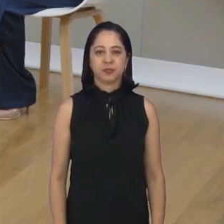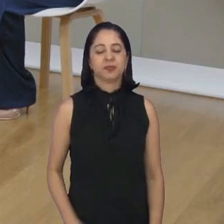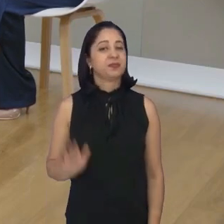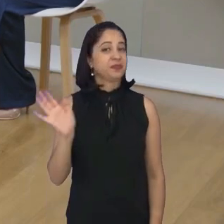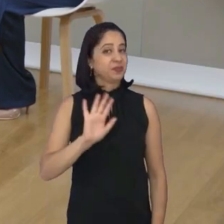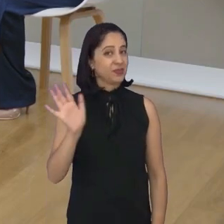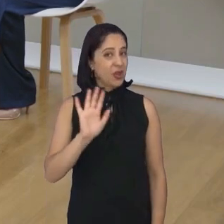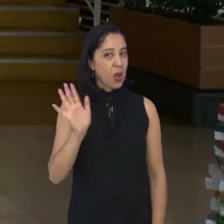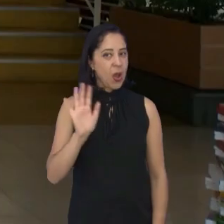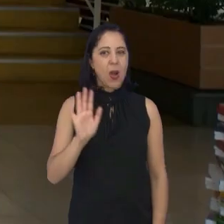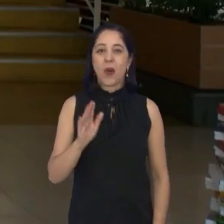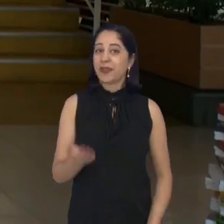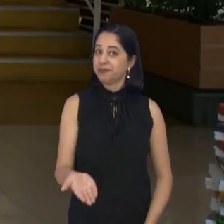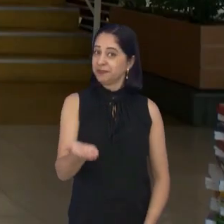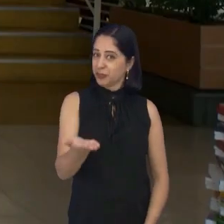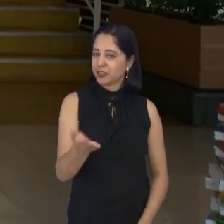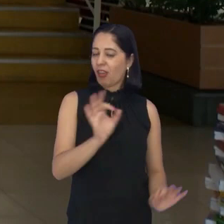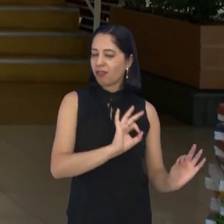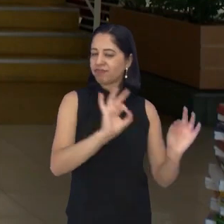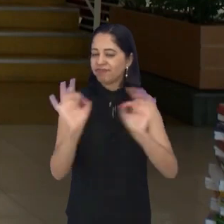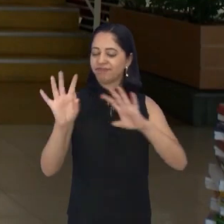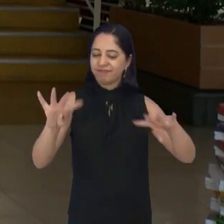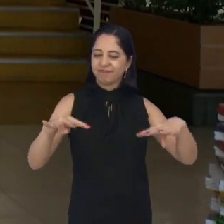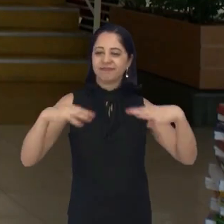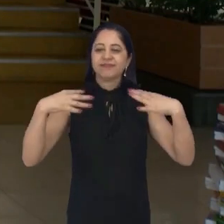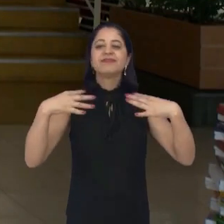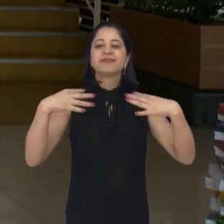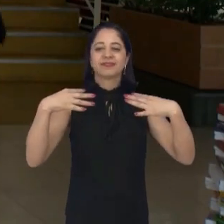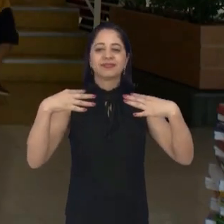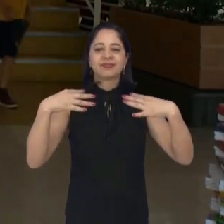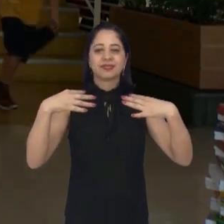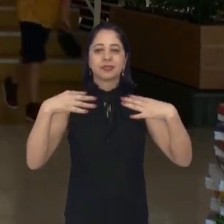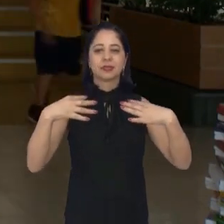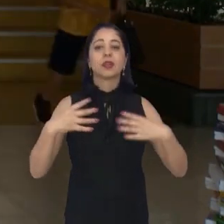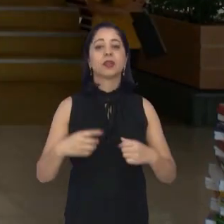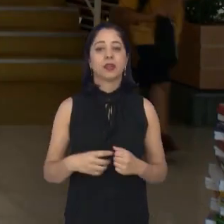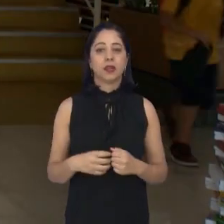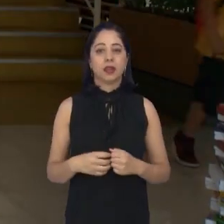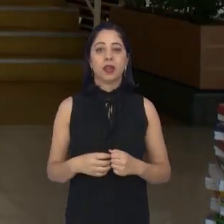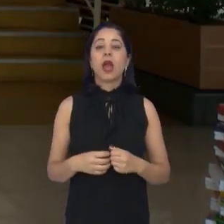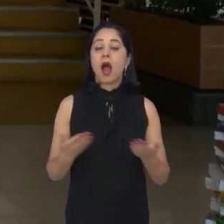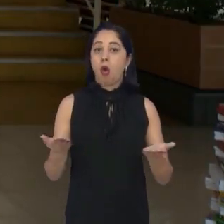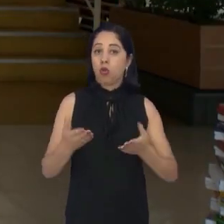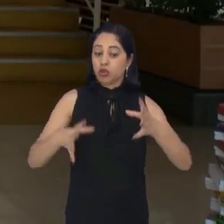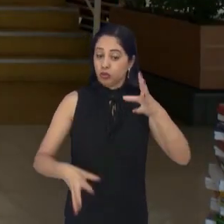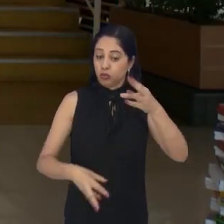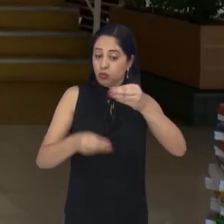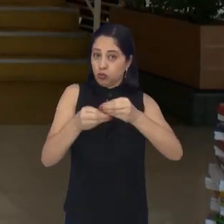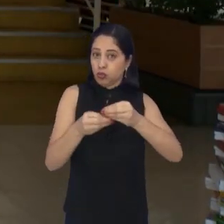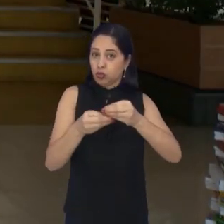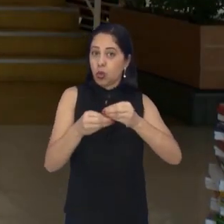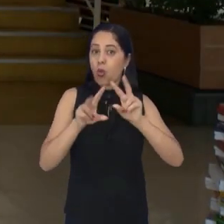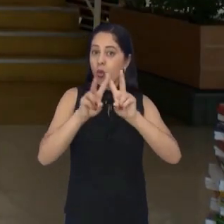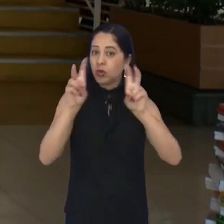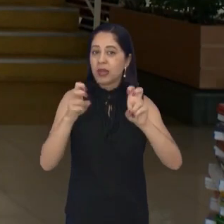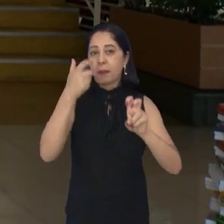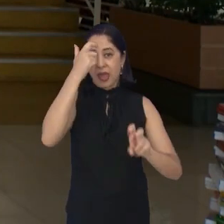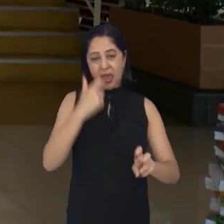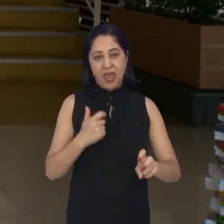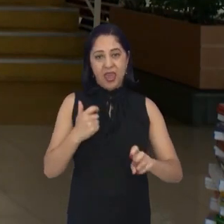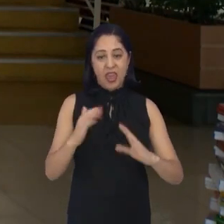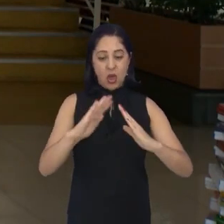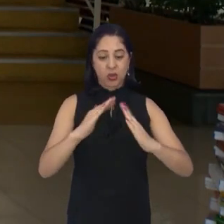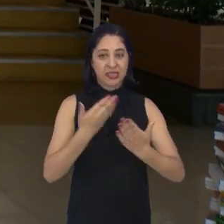Oi, Gisele. Oi também para você que assiste agora o De Bem Com Você. E olha, gente, para contribuir com a conversa de vocês, eu estou aqui